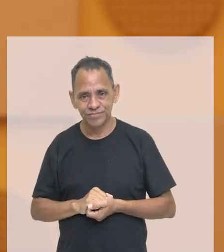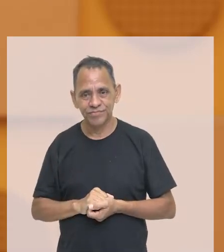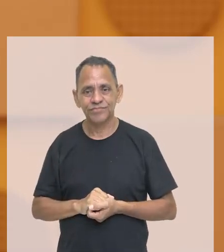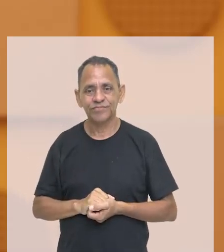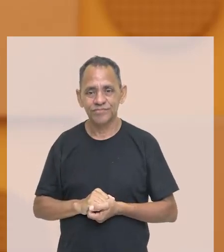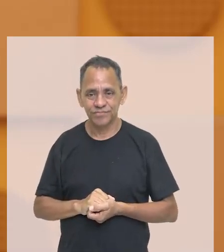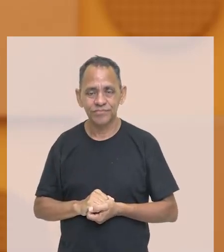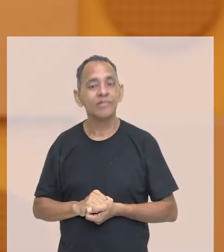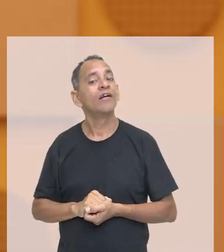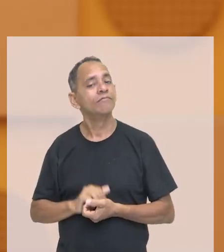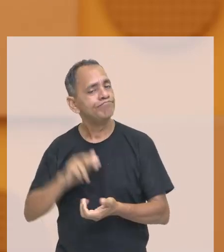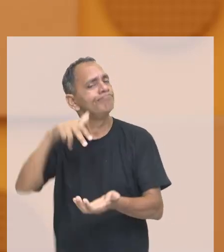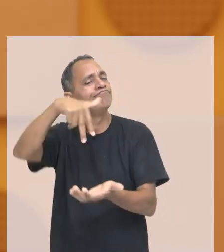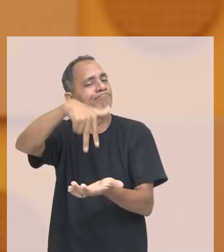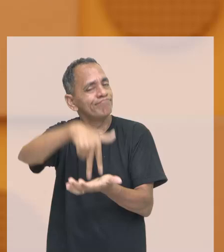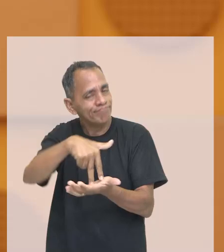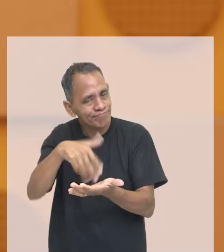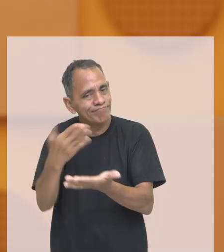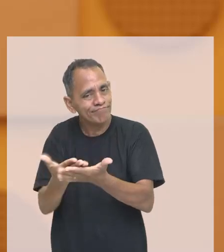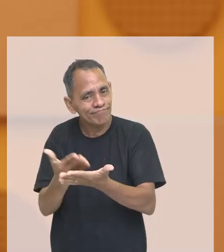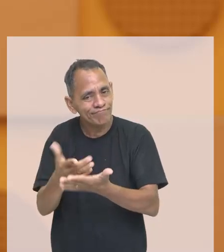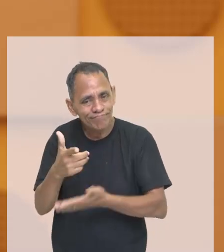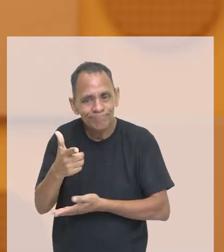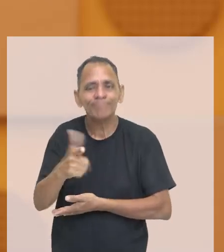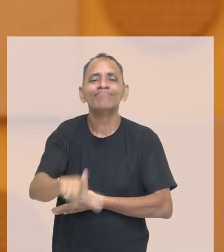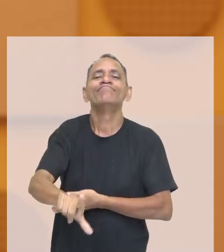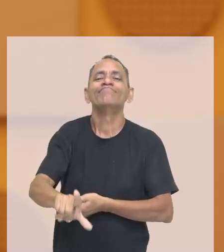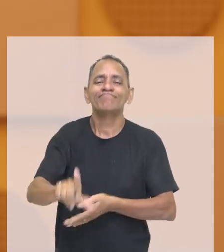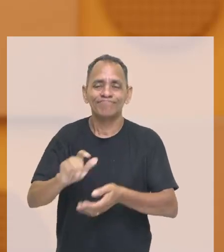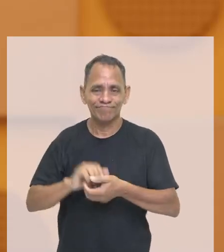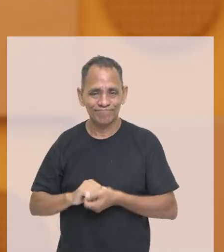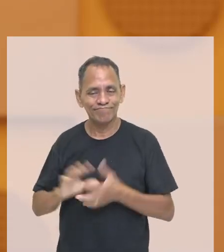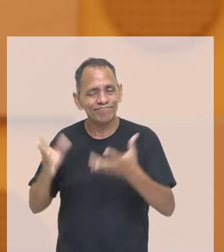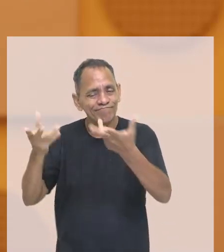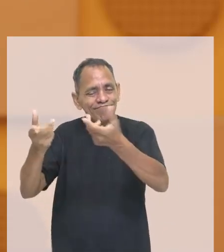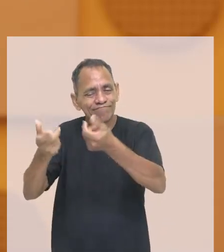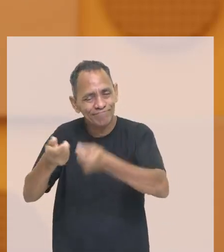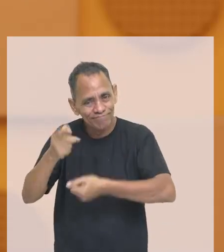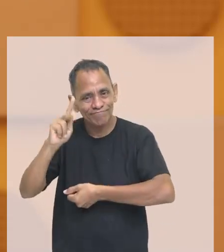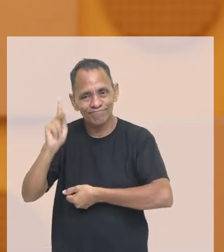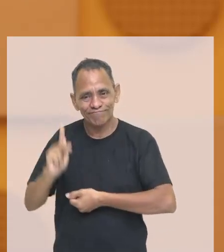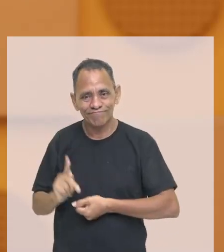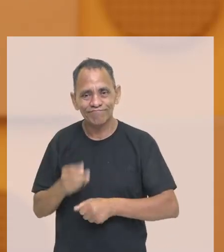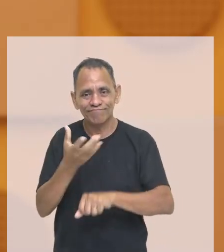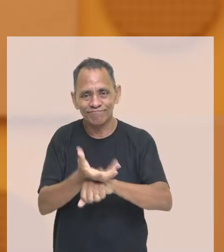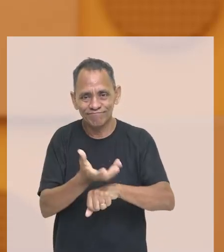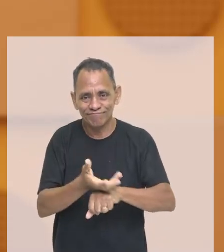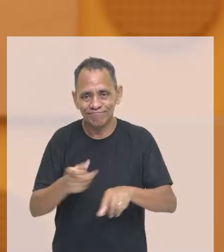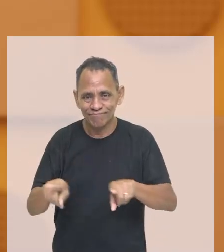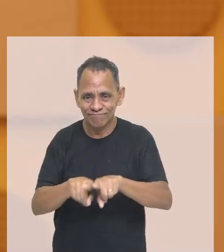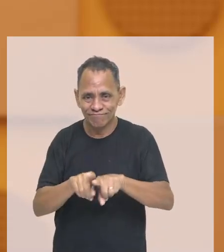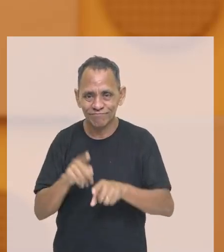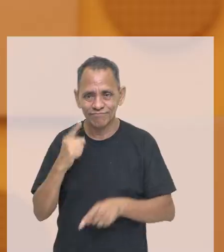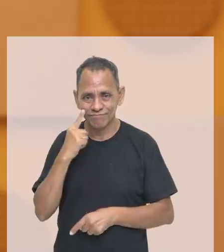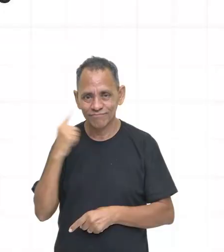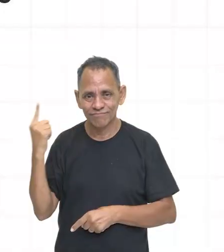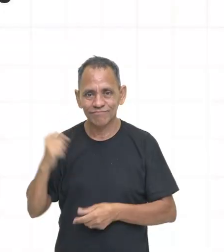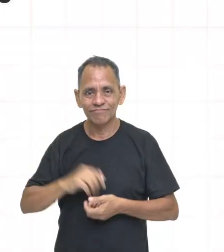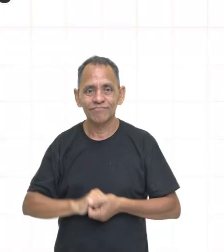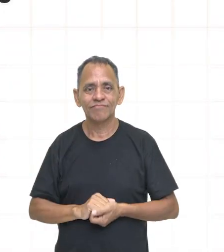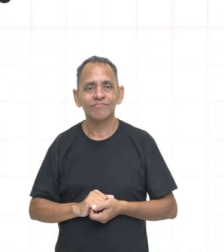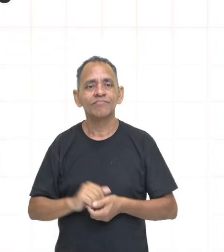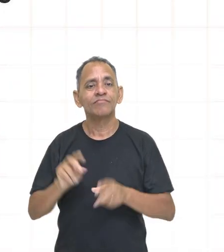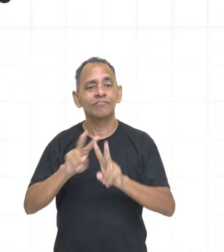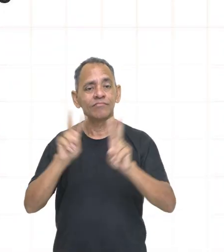e estaremos em mais uma aula dessa disciplina que é maravilhosa, a melhor de todas. Então vamos lá ver o tema de nossa aula.